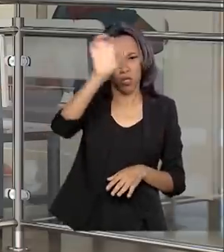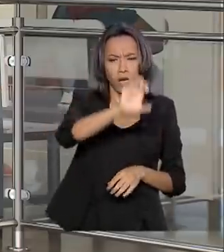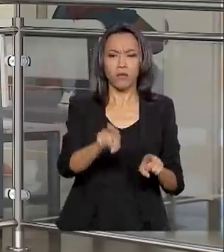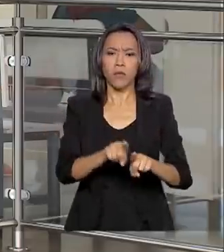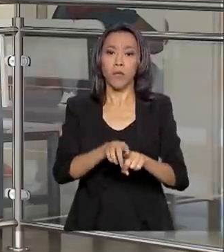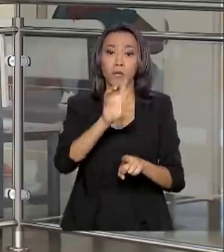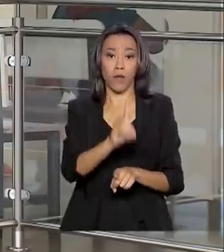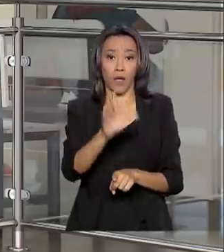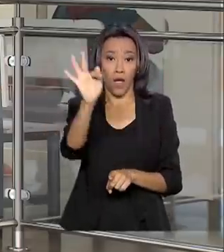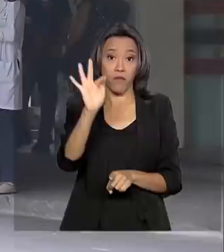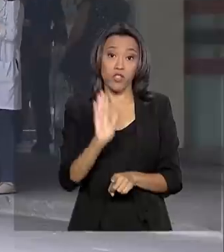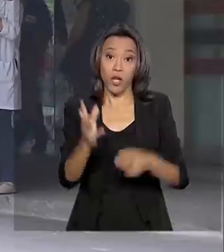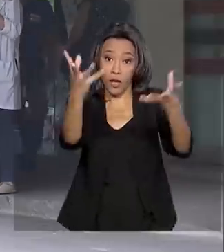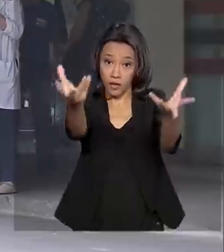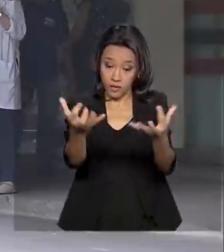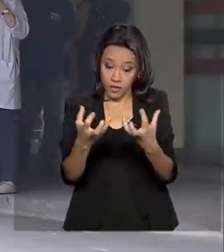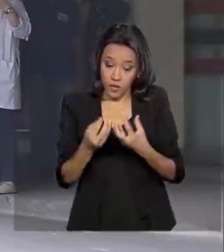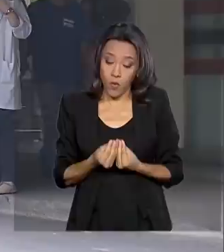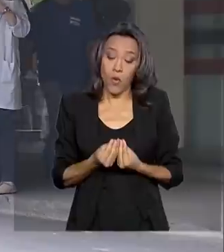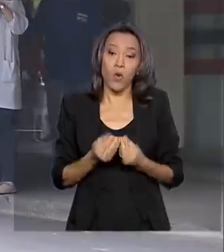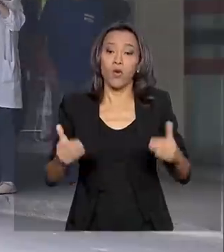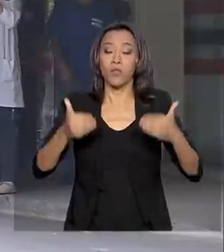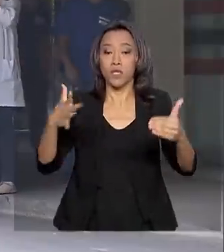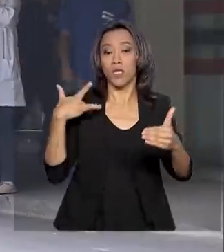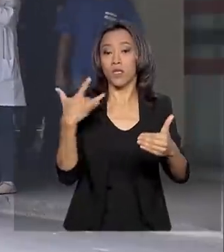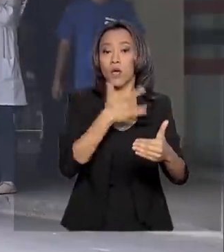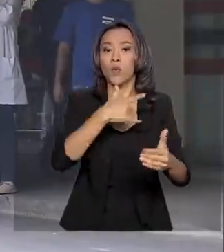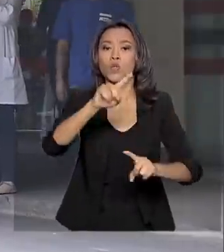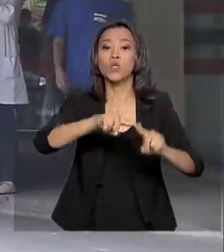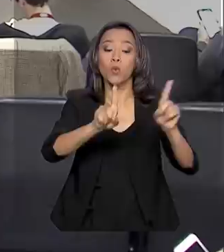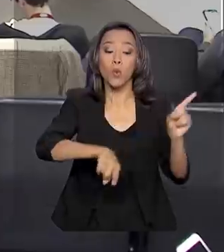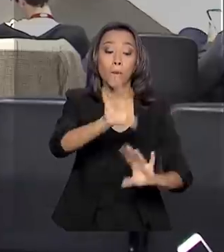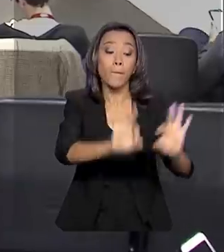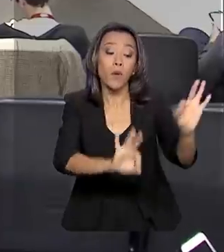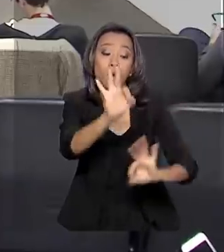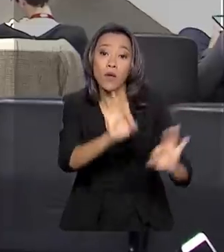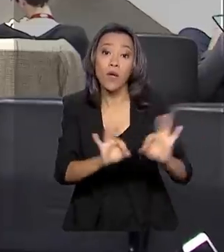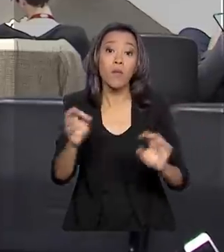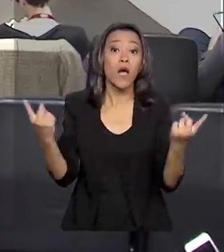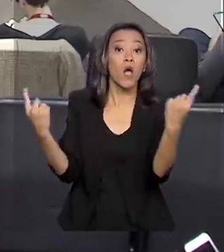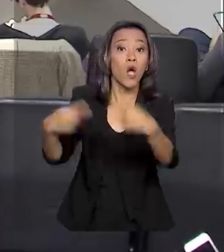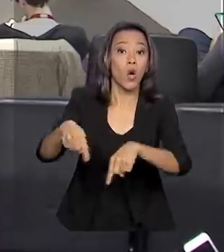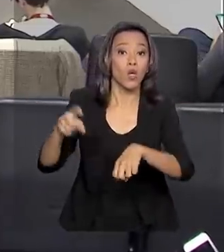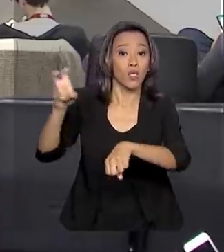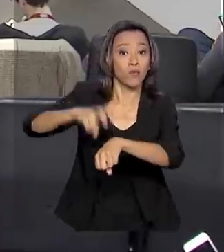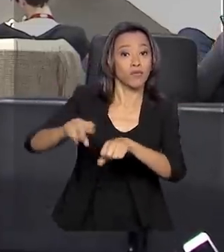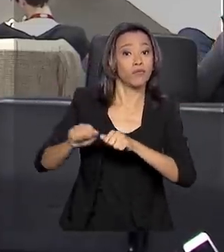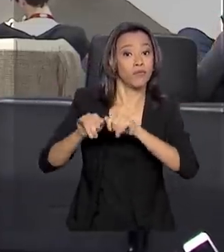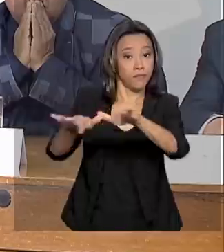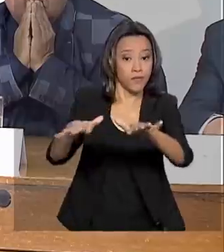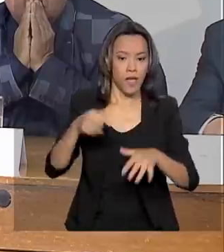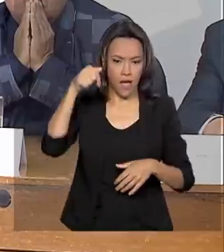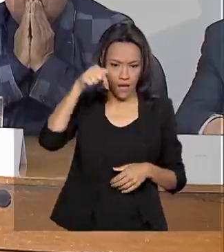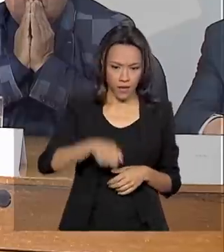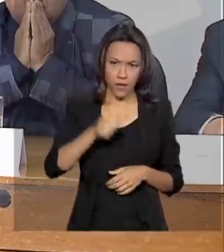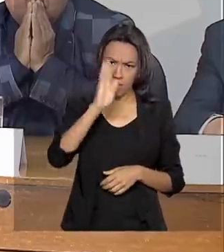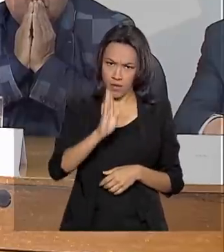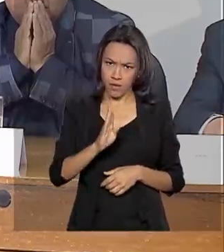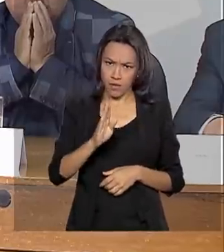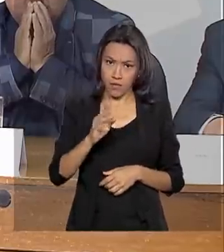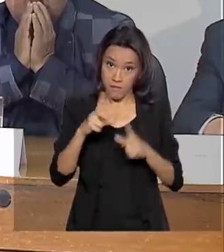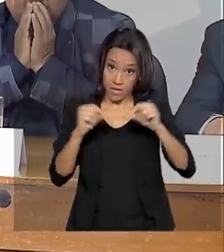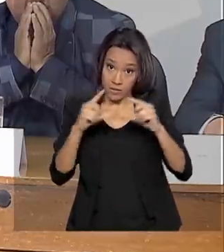Ministério da Saúde os planos de contingência para combater o coronavírus. E aqui em Brasília, que já teve 22 casos